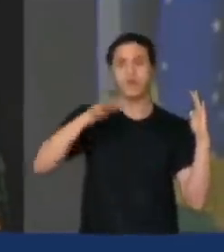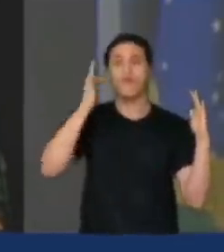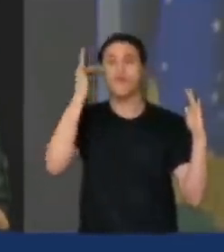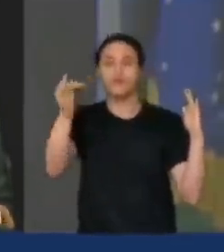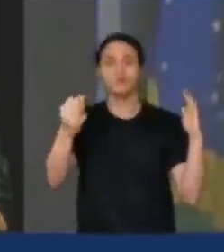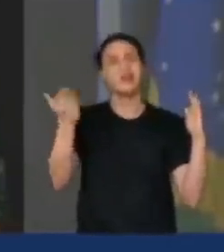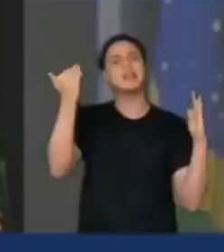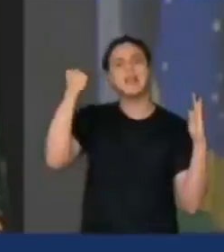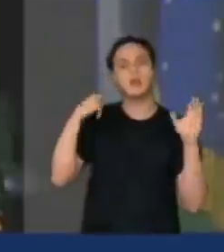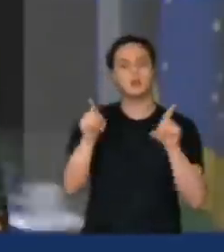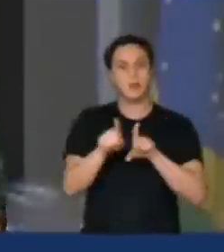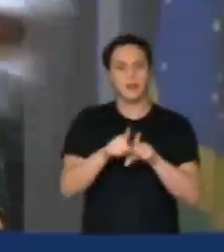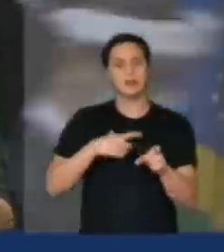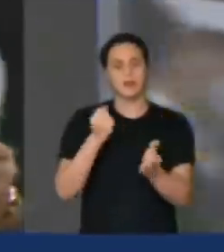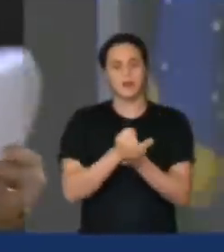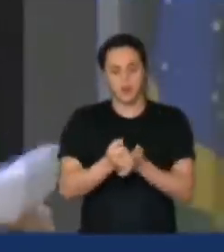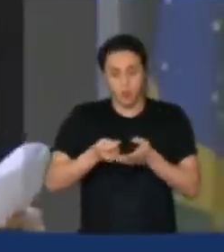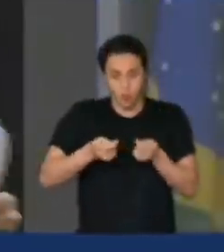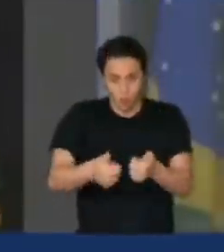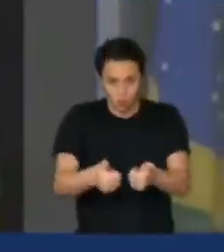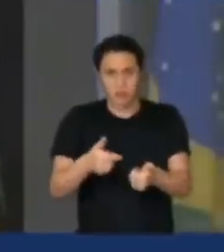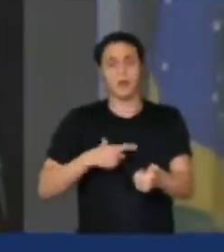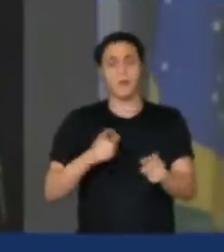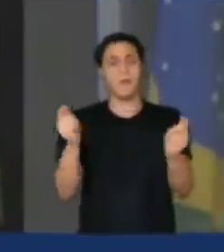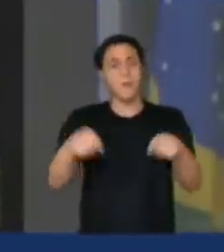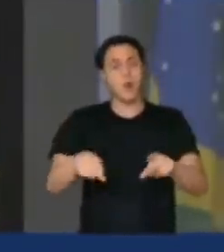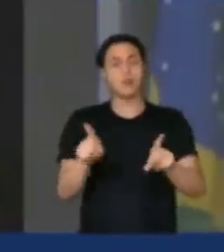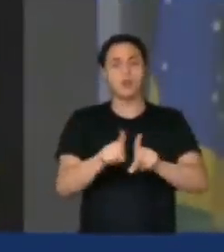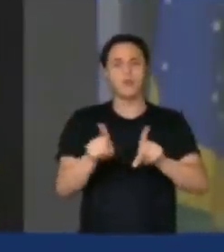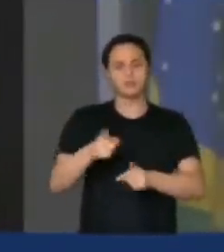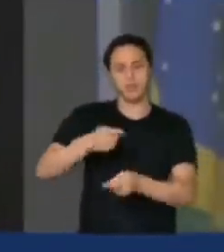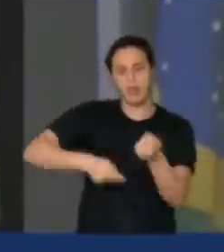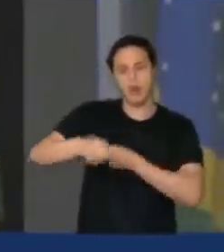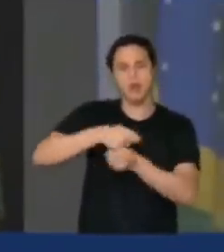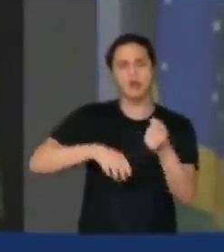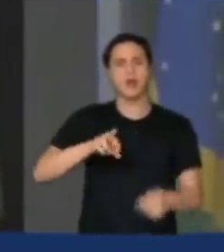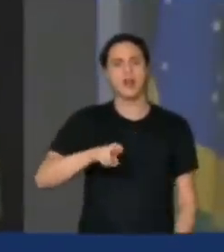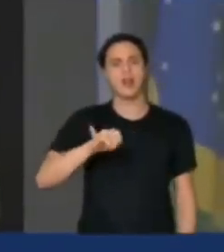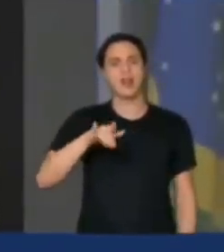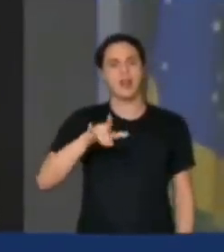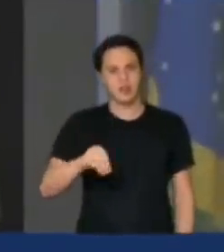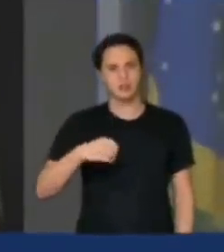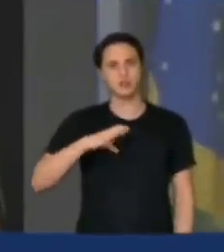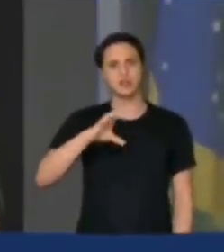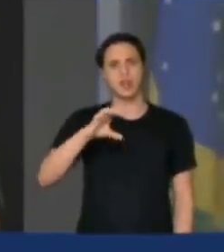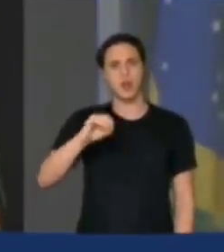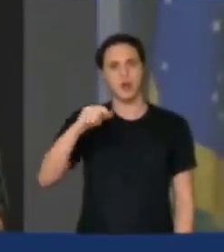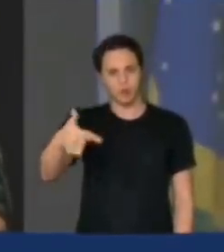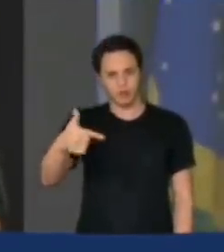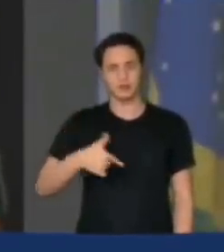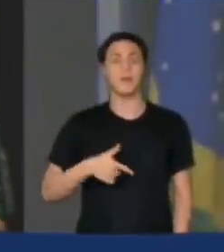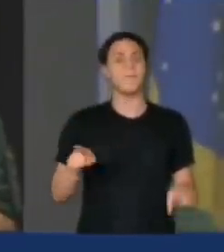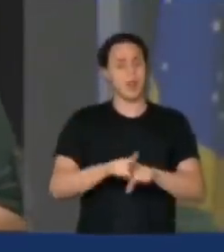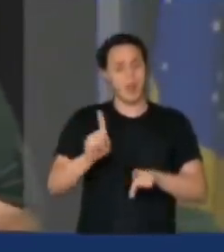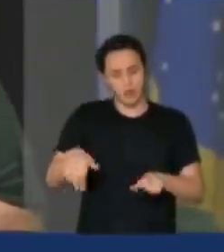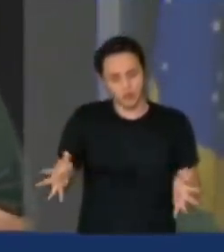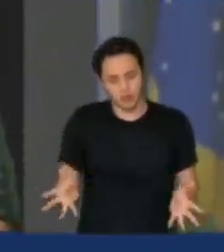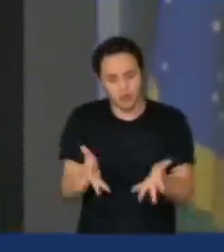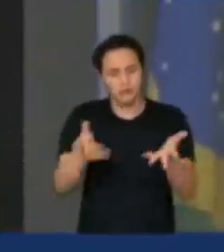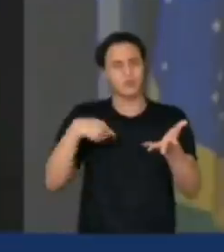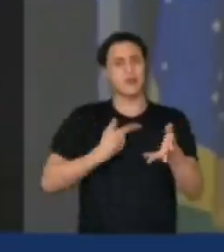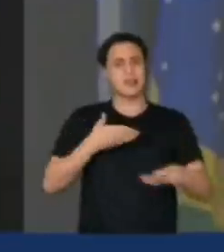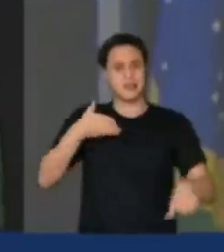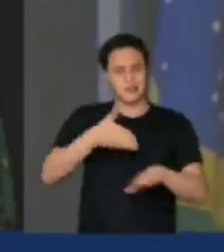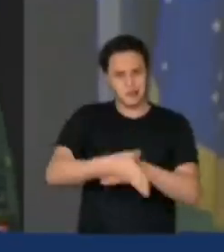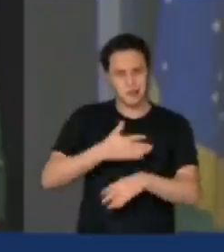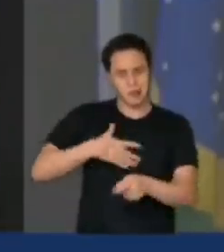anteriores que têm concessão de floresta, poderem também comercializar crédito de carbono. Ou seja, é um grande incentivo para que a gente entre no mercado